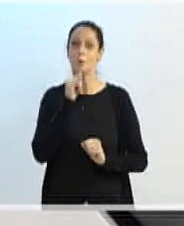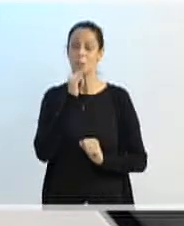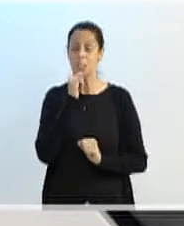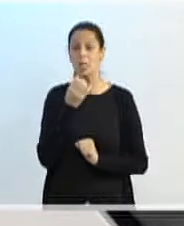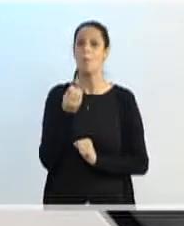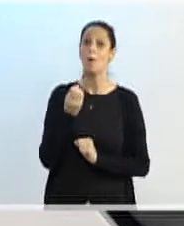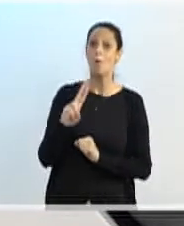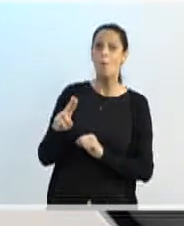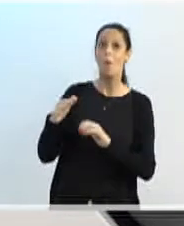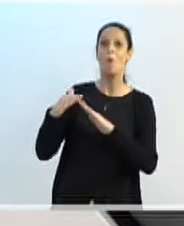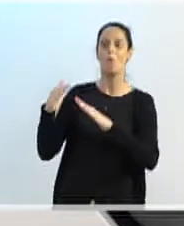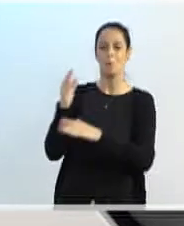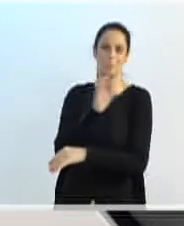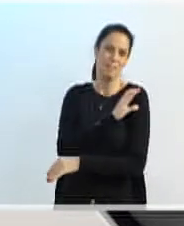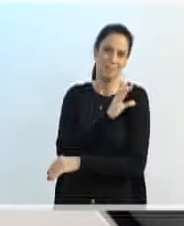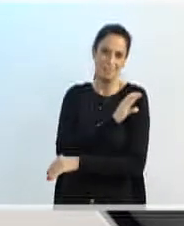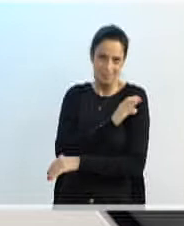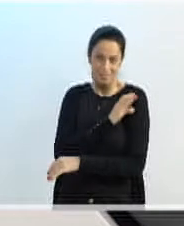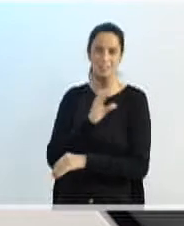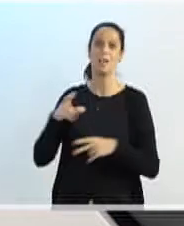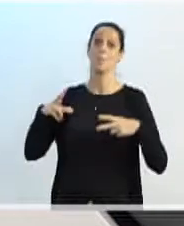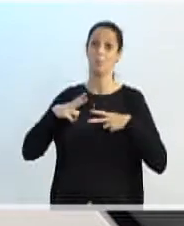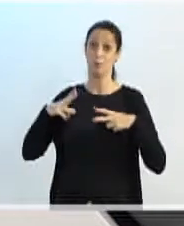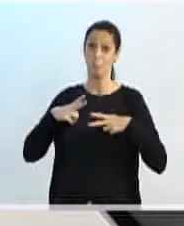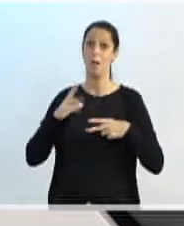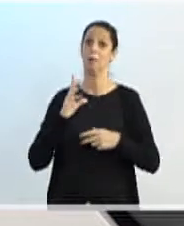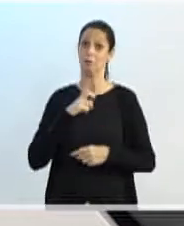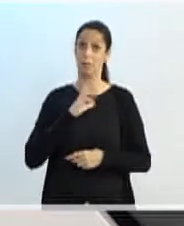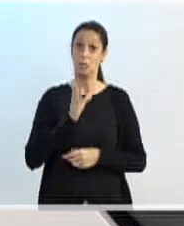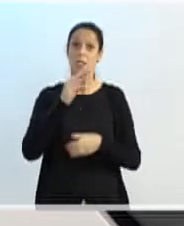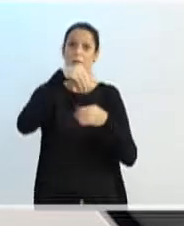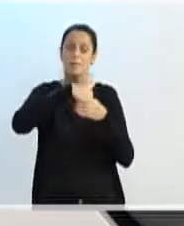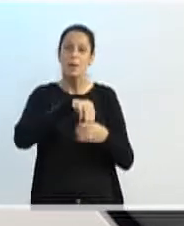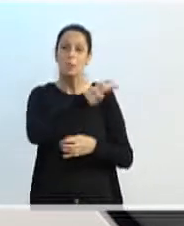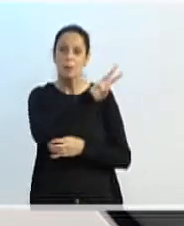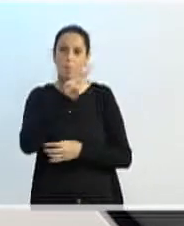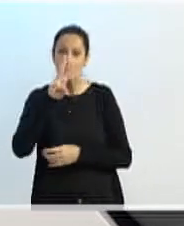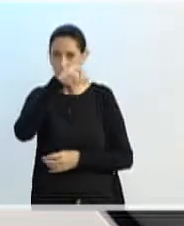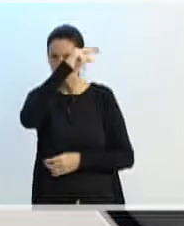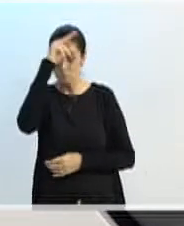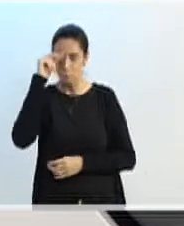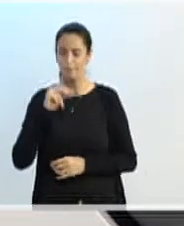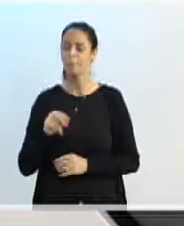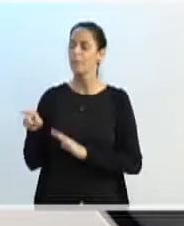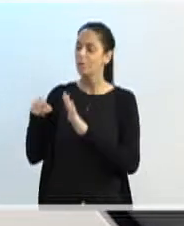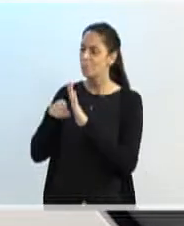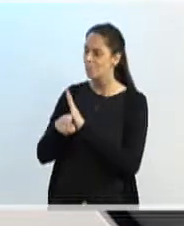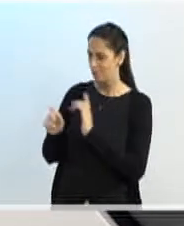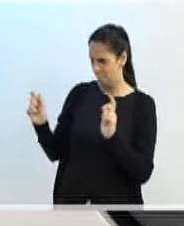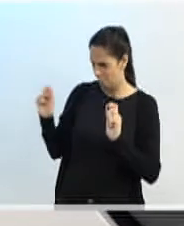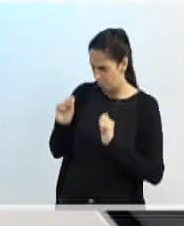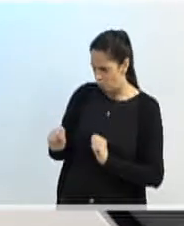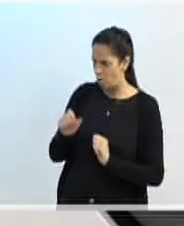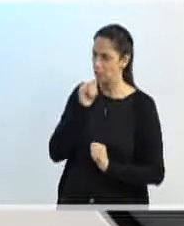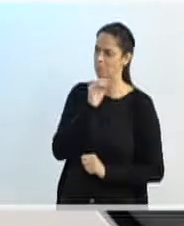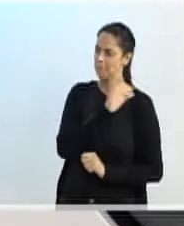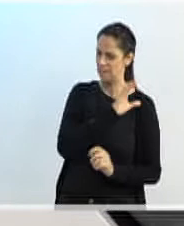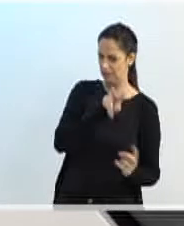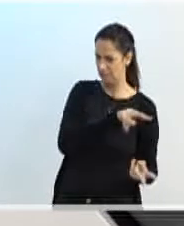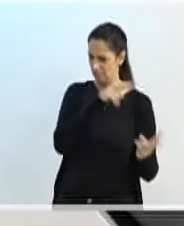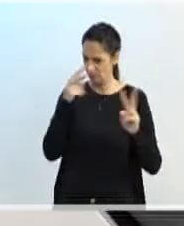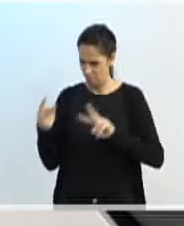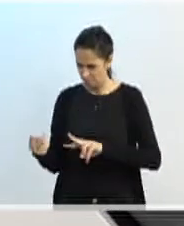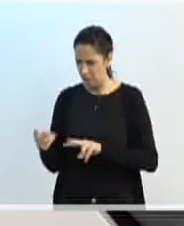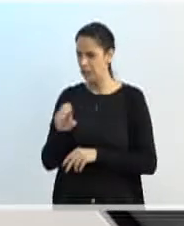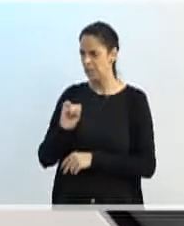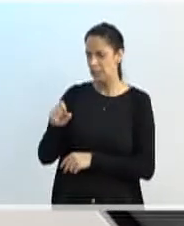credenciadas, que essas aparecem no site da prefeitura mesmo. E pode ser feita transferência de um CI para outro caso, surja